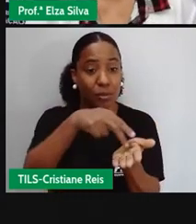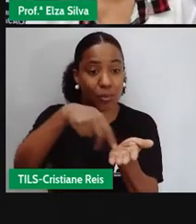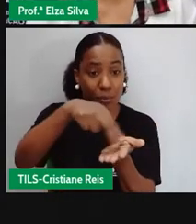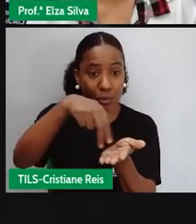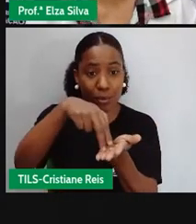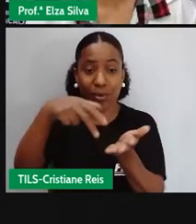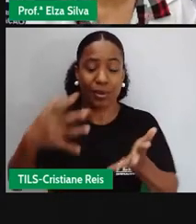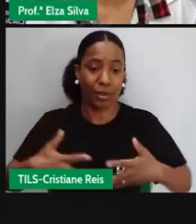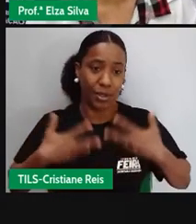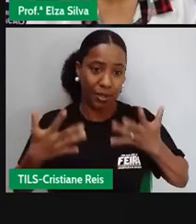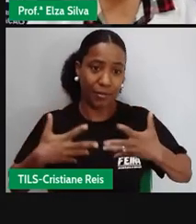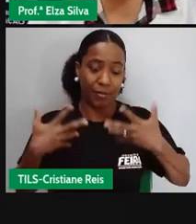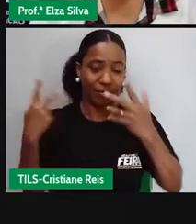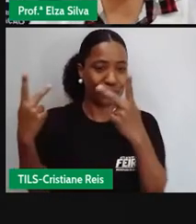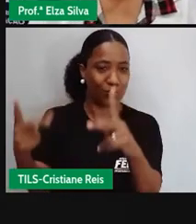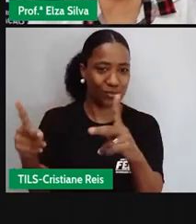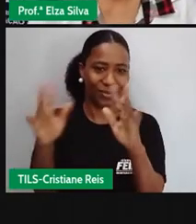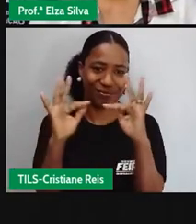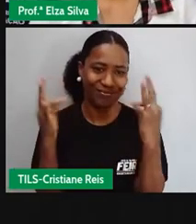a sua festa em família.